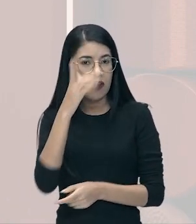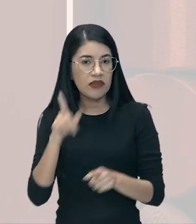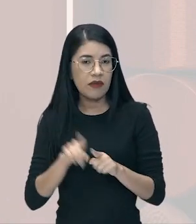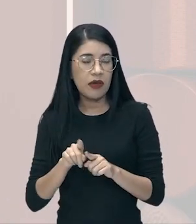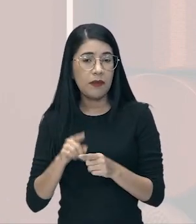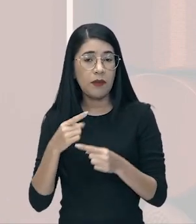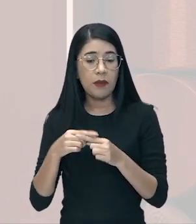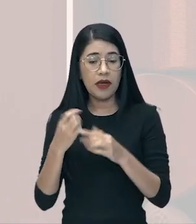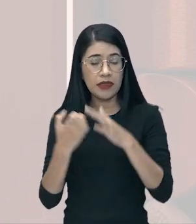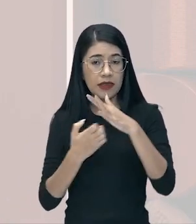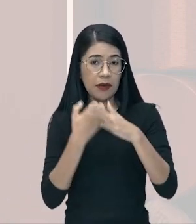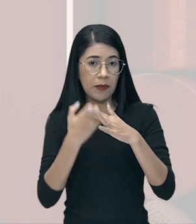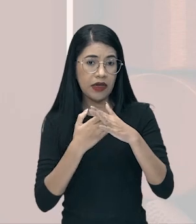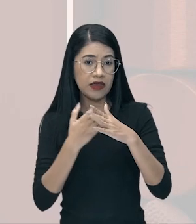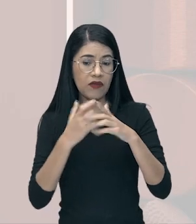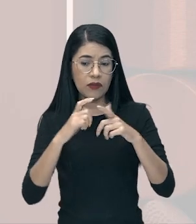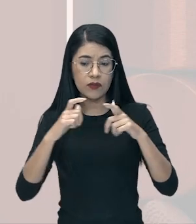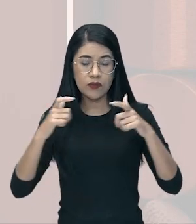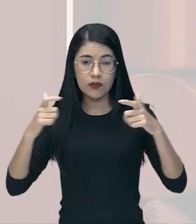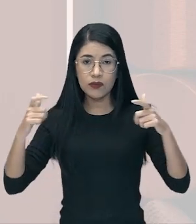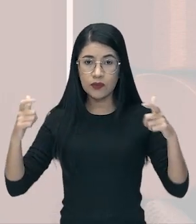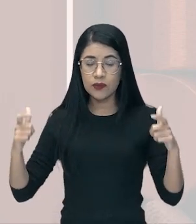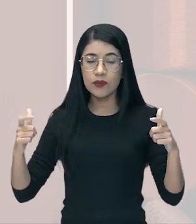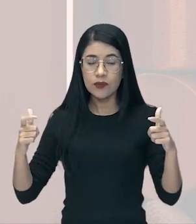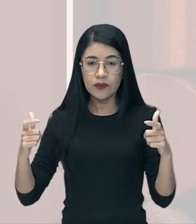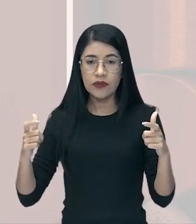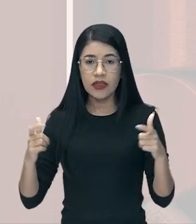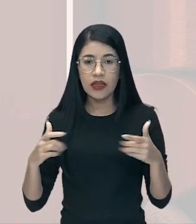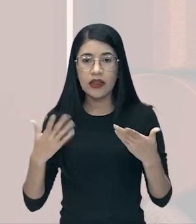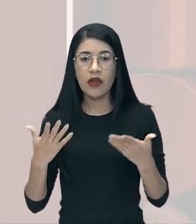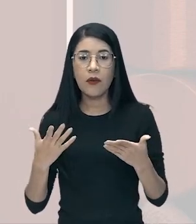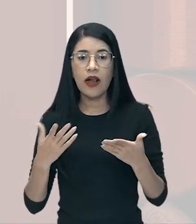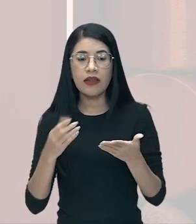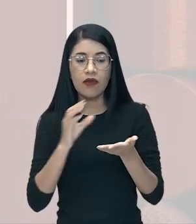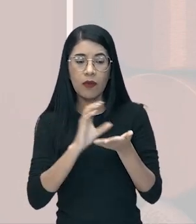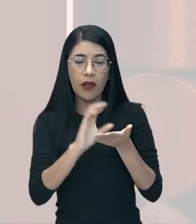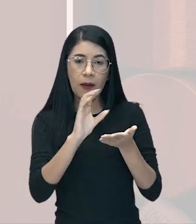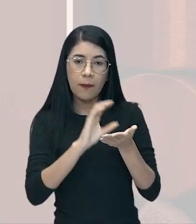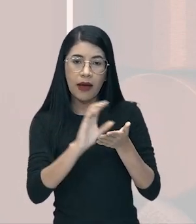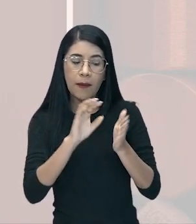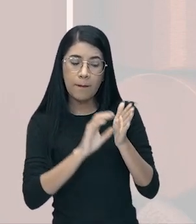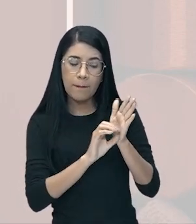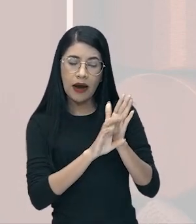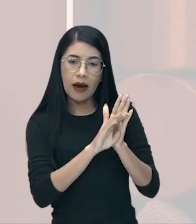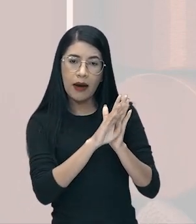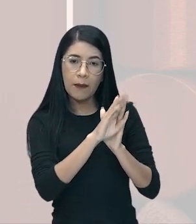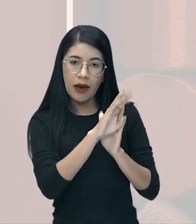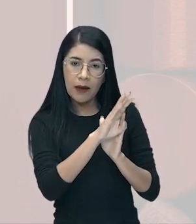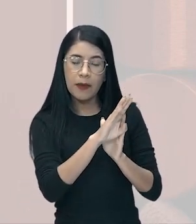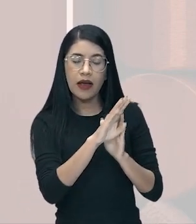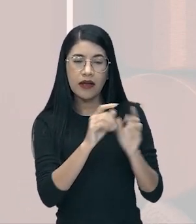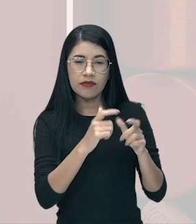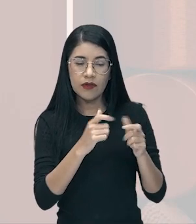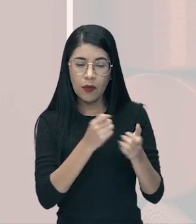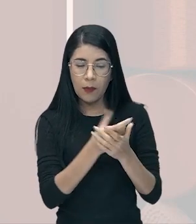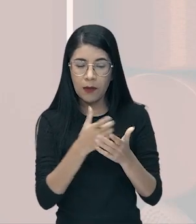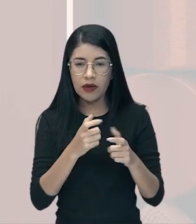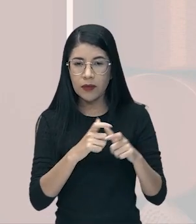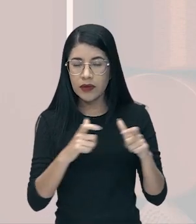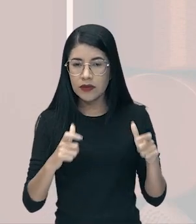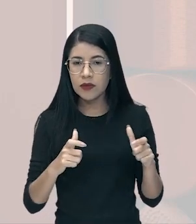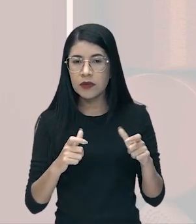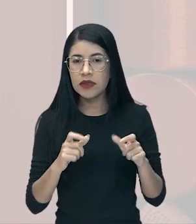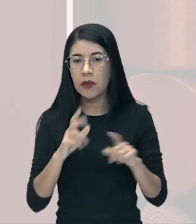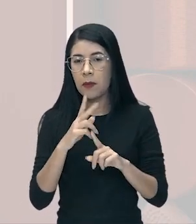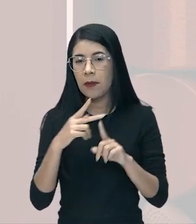estavam crescendo, então, à medida que eles investiam na Bolsa de Valores, eles tinham ali a perspectiva de